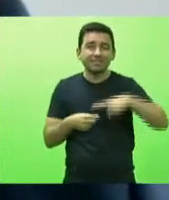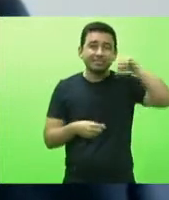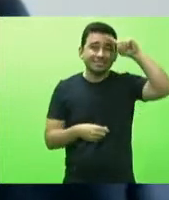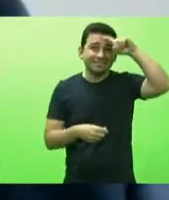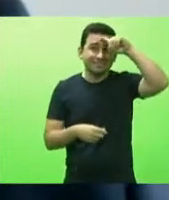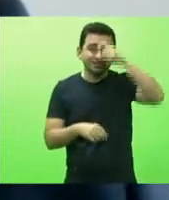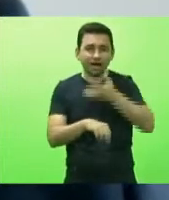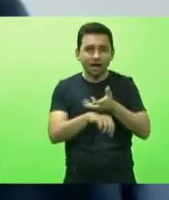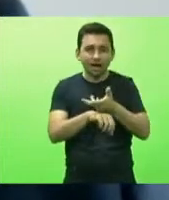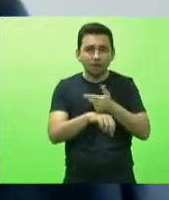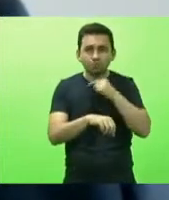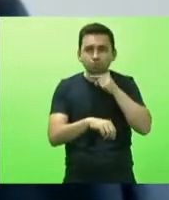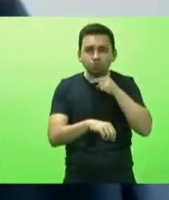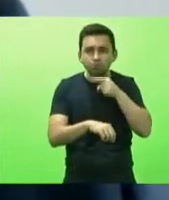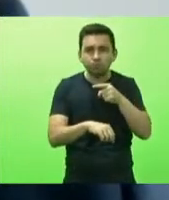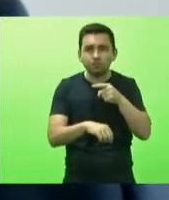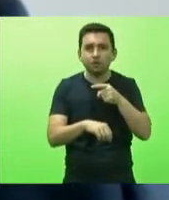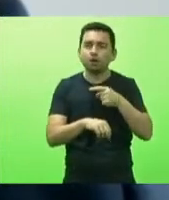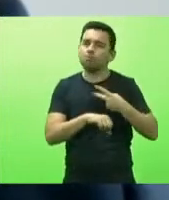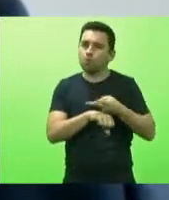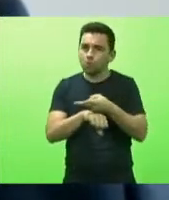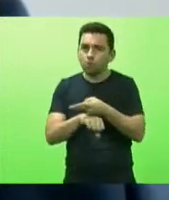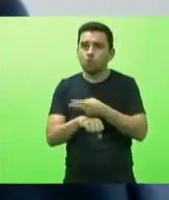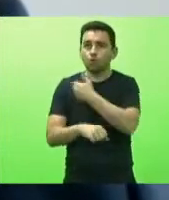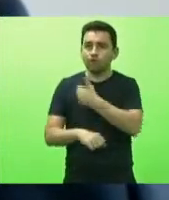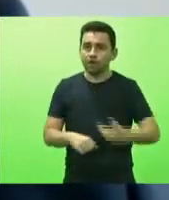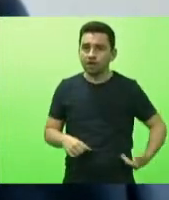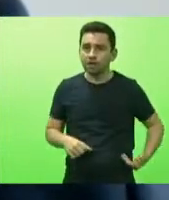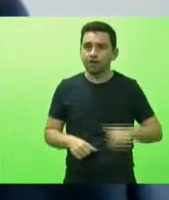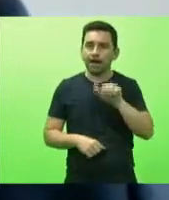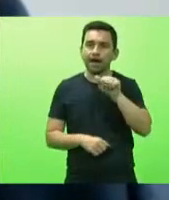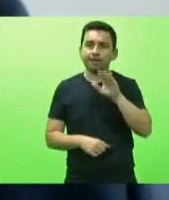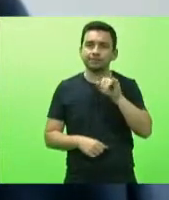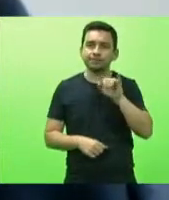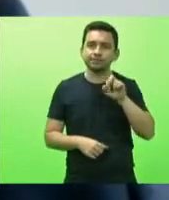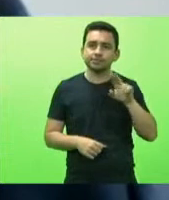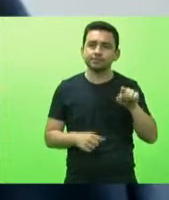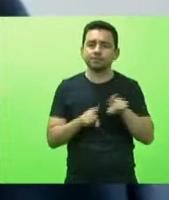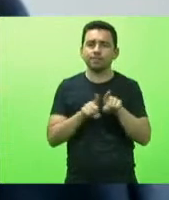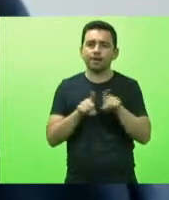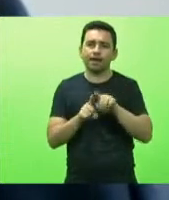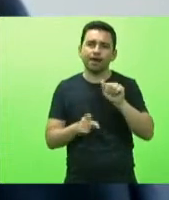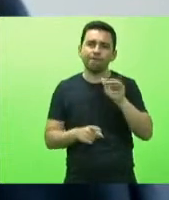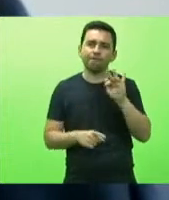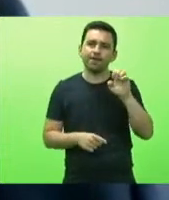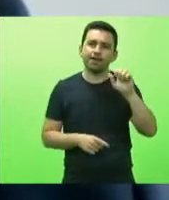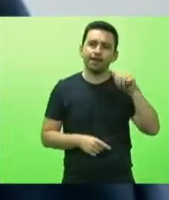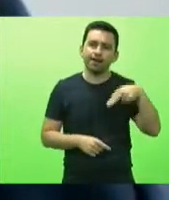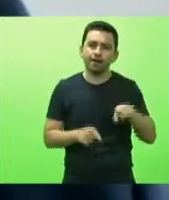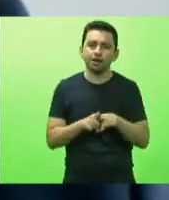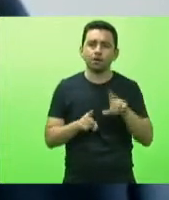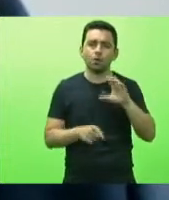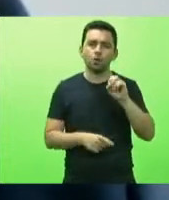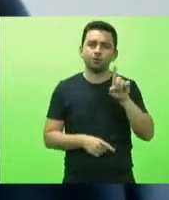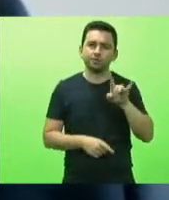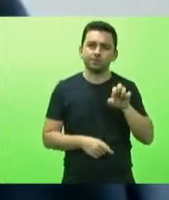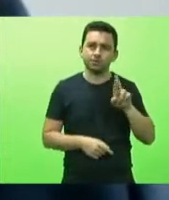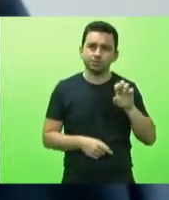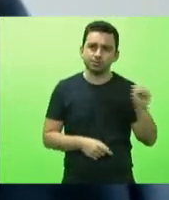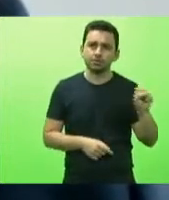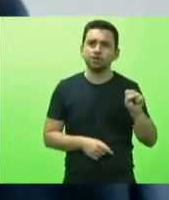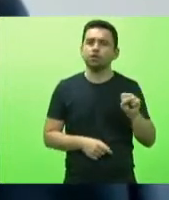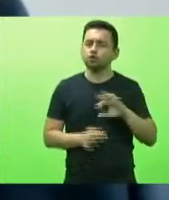a velocidade de vacinação procurem o estado procurem a CIRS a FICAM o COSENS nós estamos trabalhando juntos para